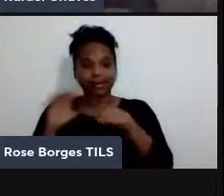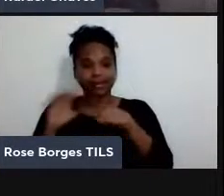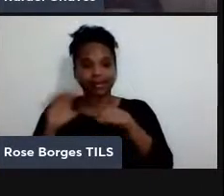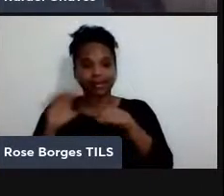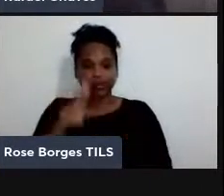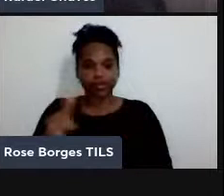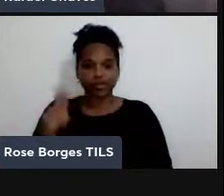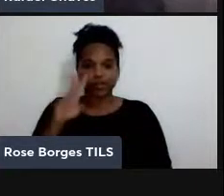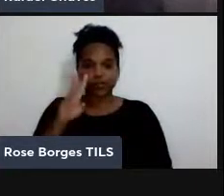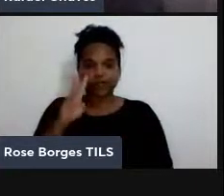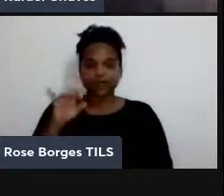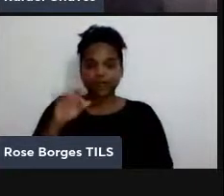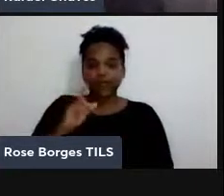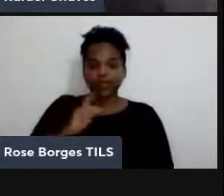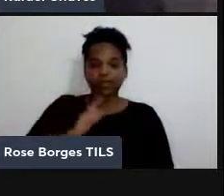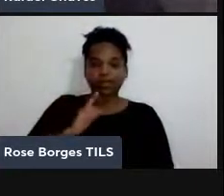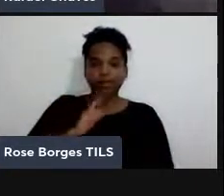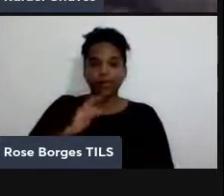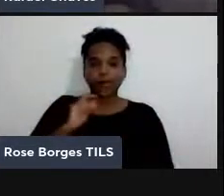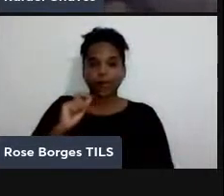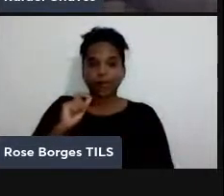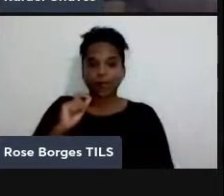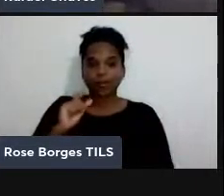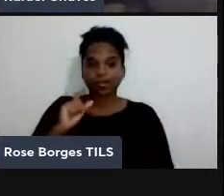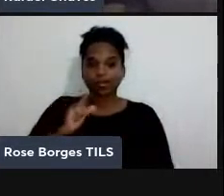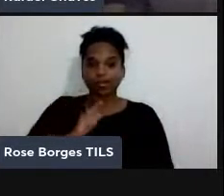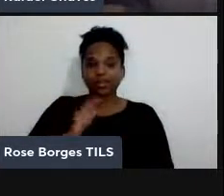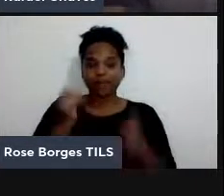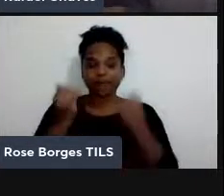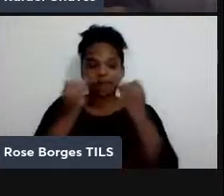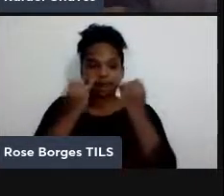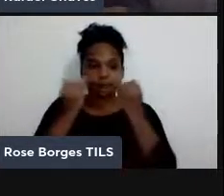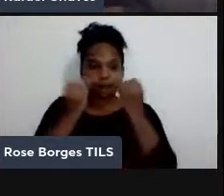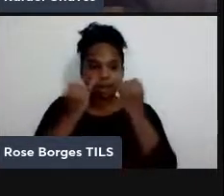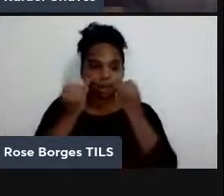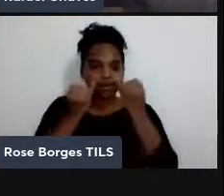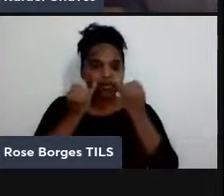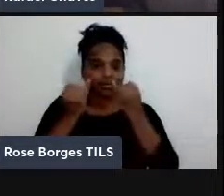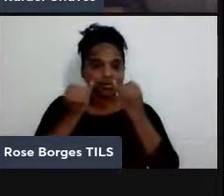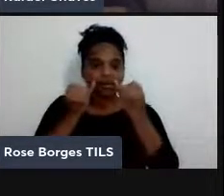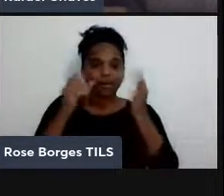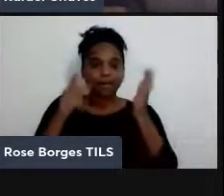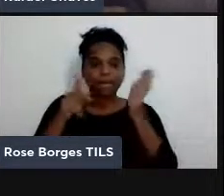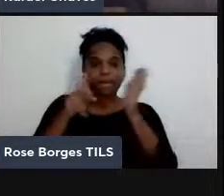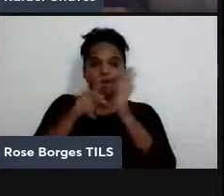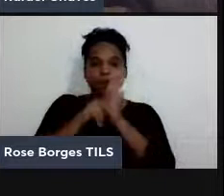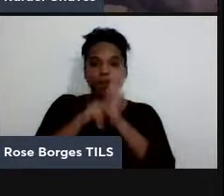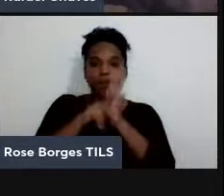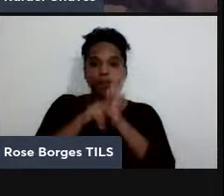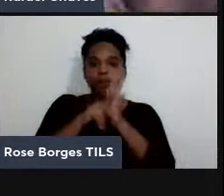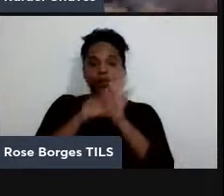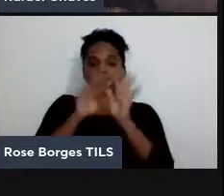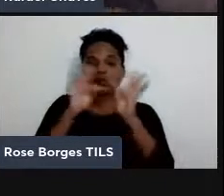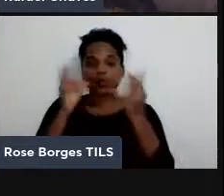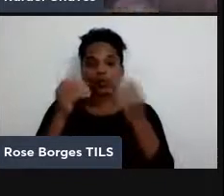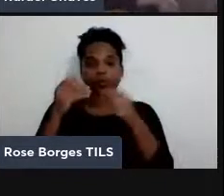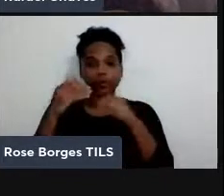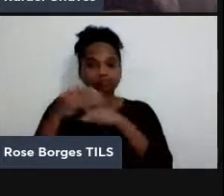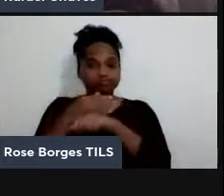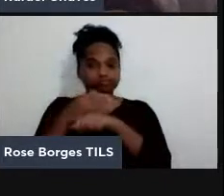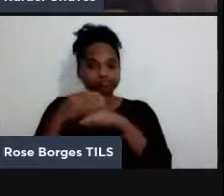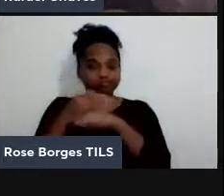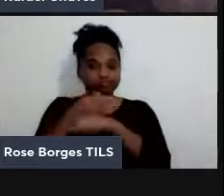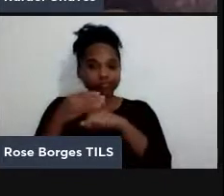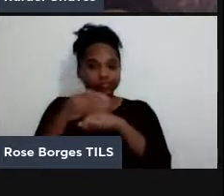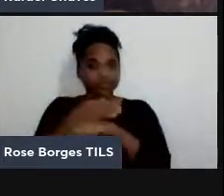que contém informação sobre todas as 2 a n possíveis entradas então é como se a gente tiver é como se